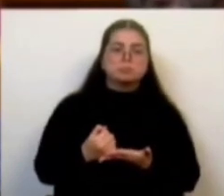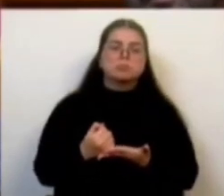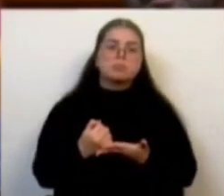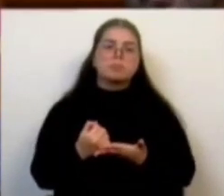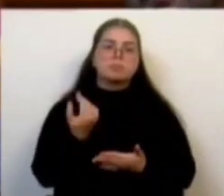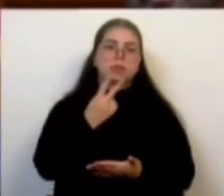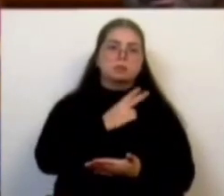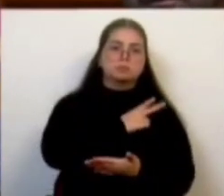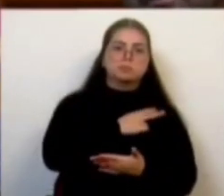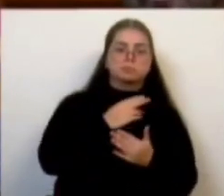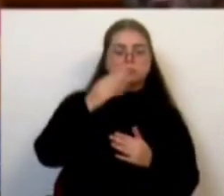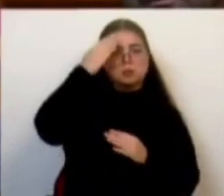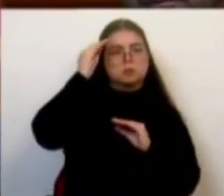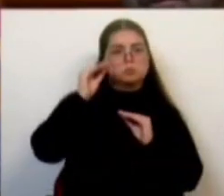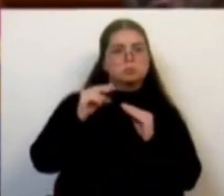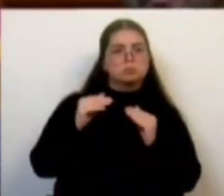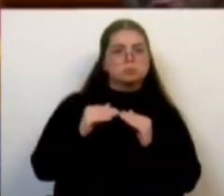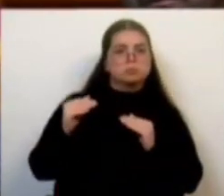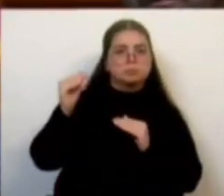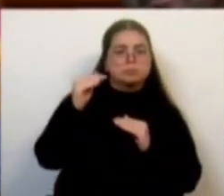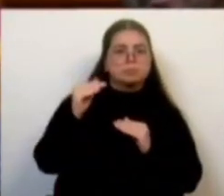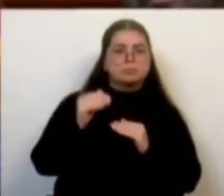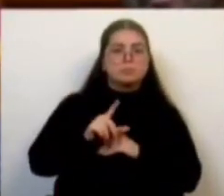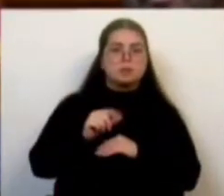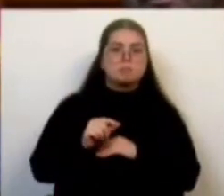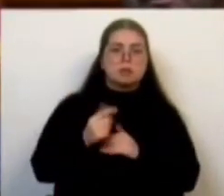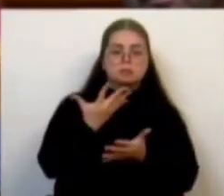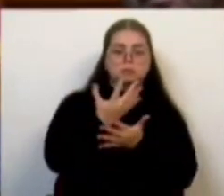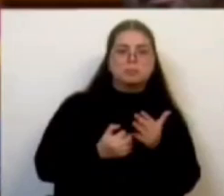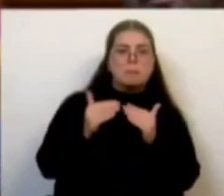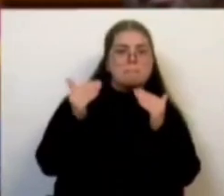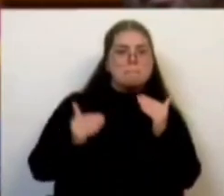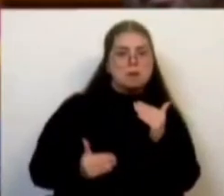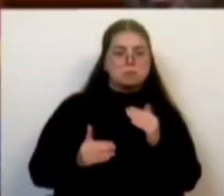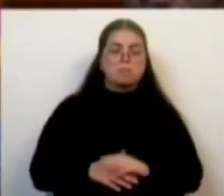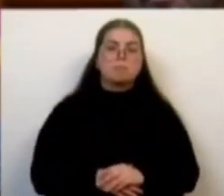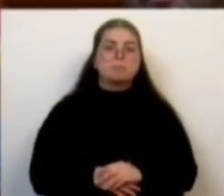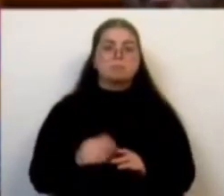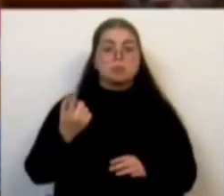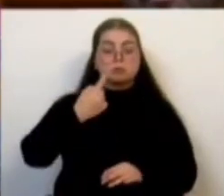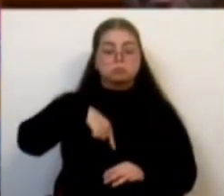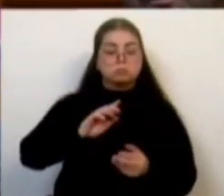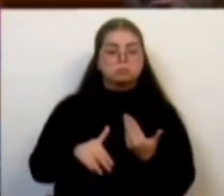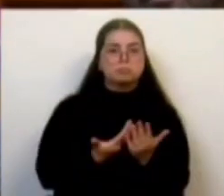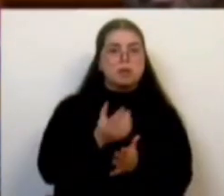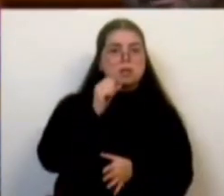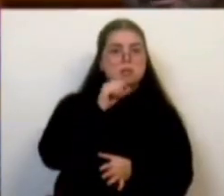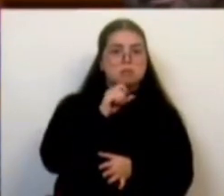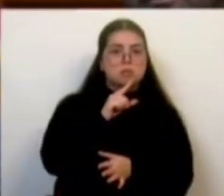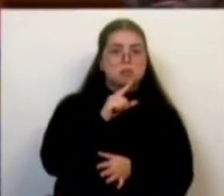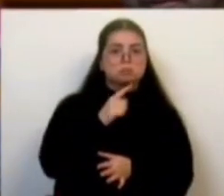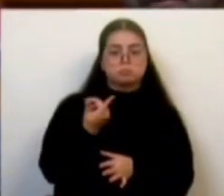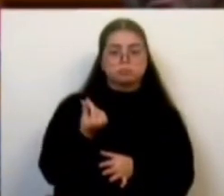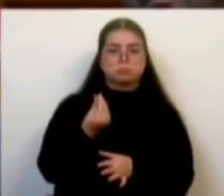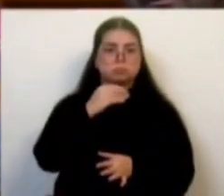pela via do alívio fiscal aos seus proprietários. Assim, propomos a possibilidade dos rendimentos provenientes